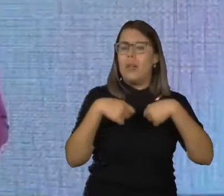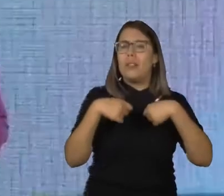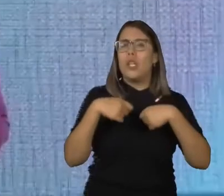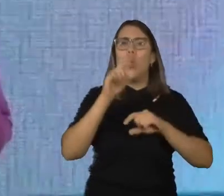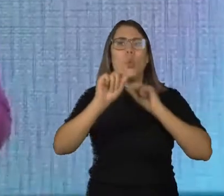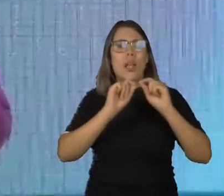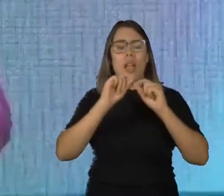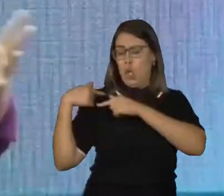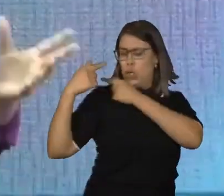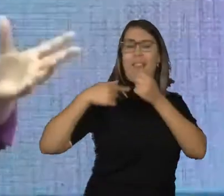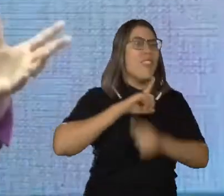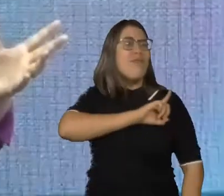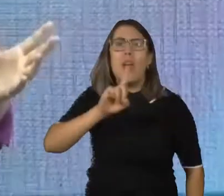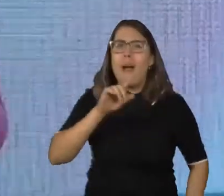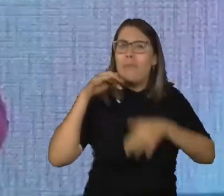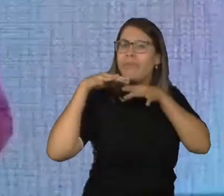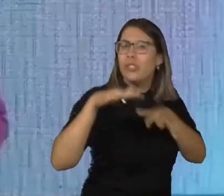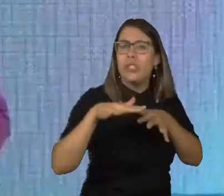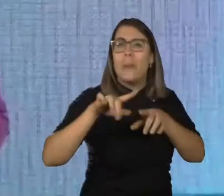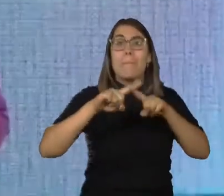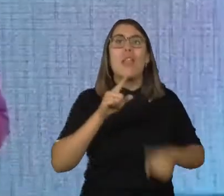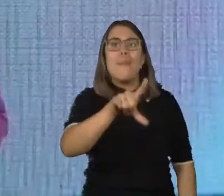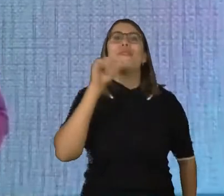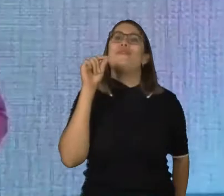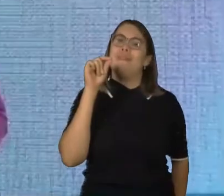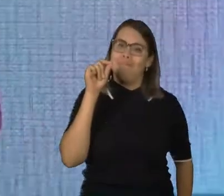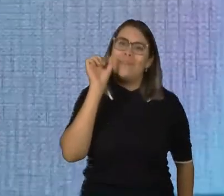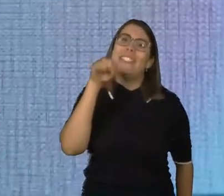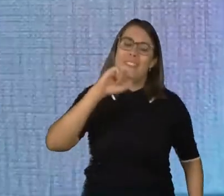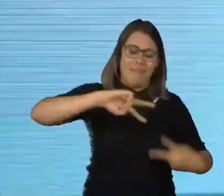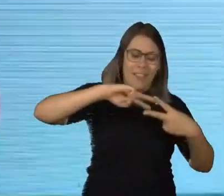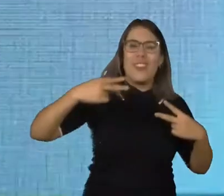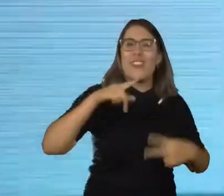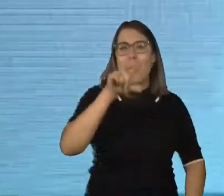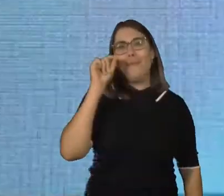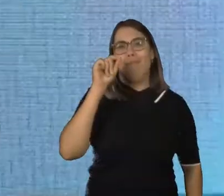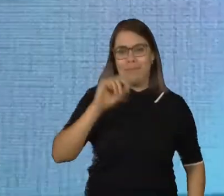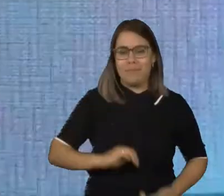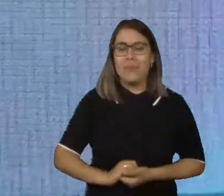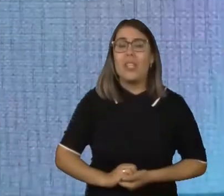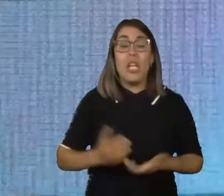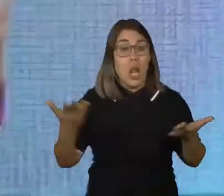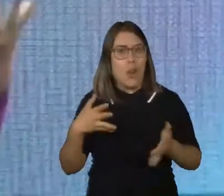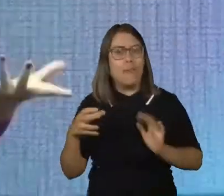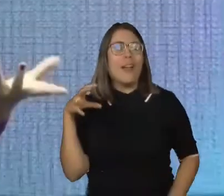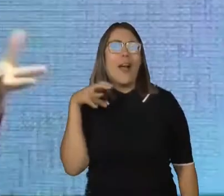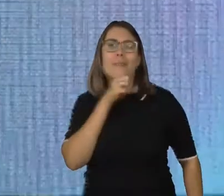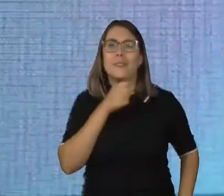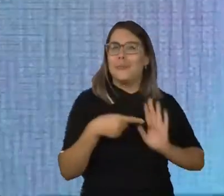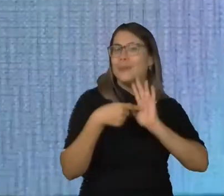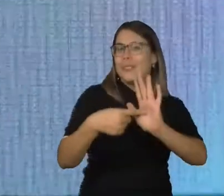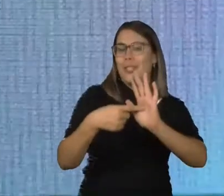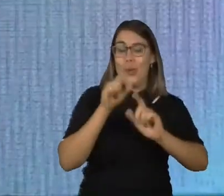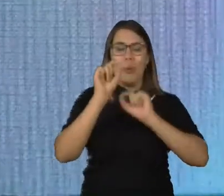genética não é o destino, é uma escolha, por incrível que pareça. Então, eu vou mostrar rapidamente para vocês por que eu entrei nessa área e um